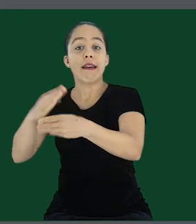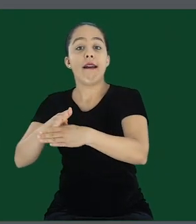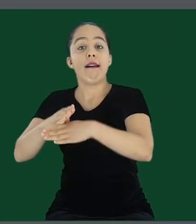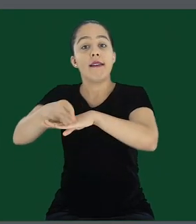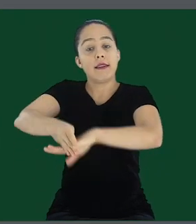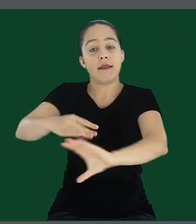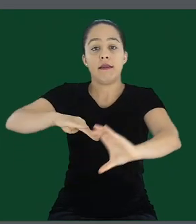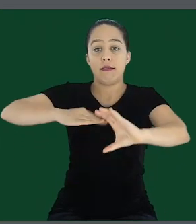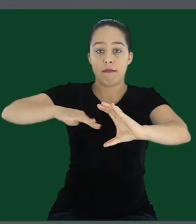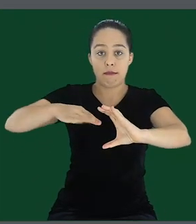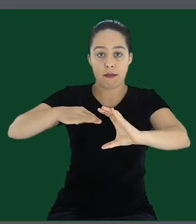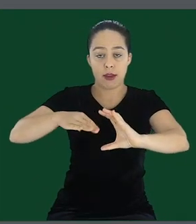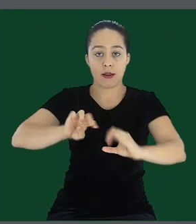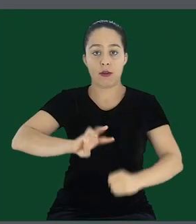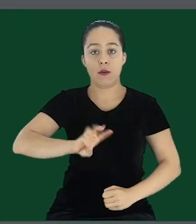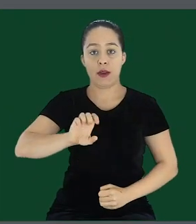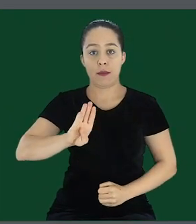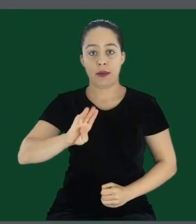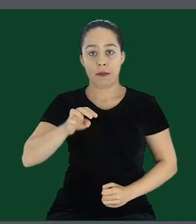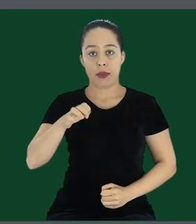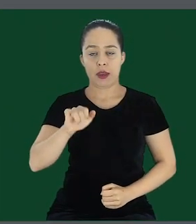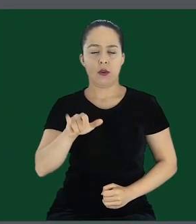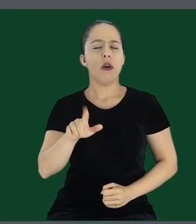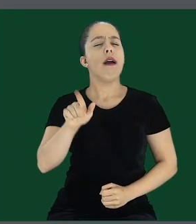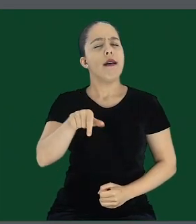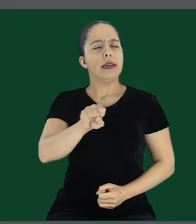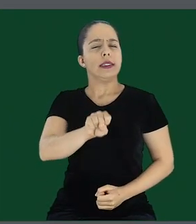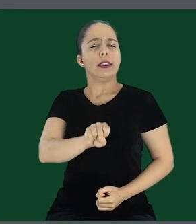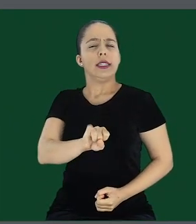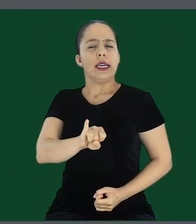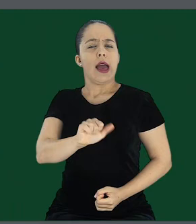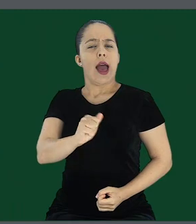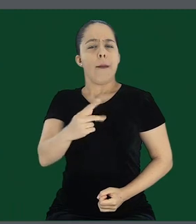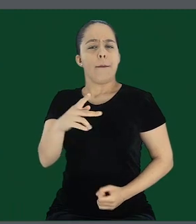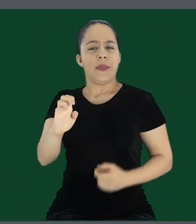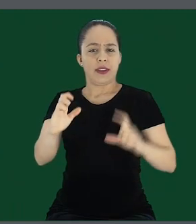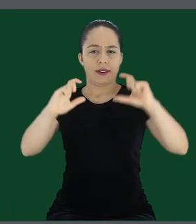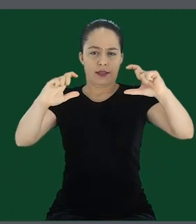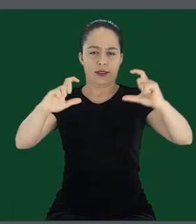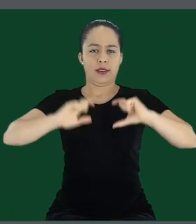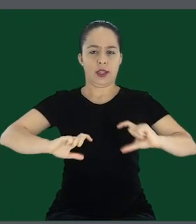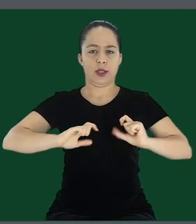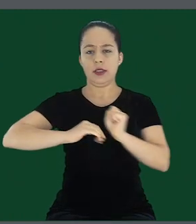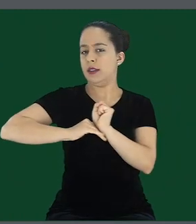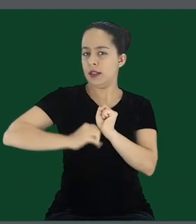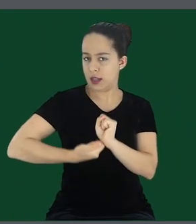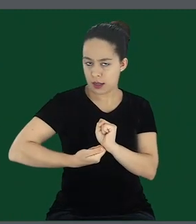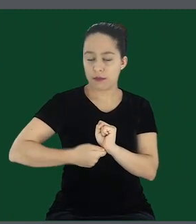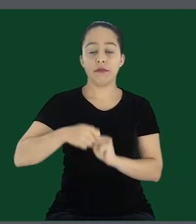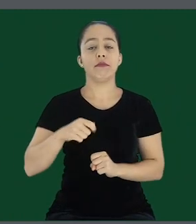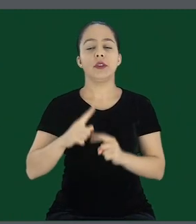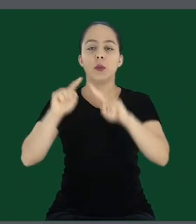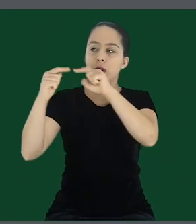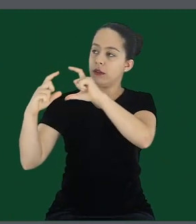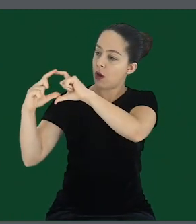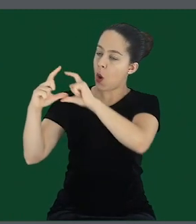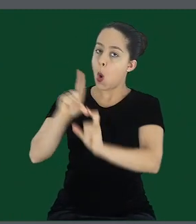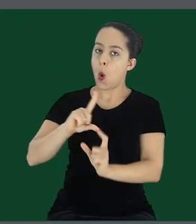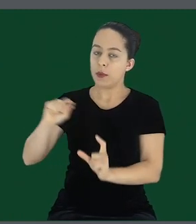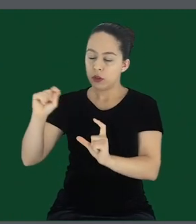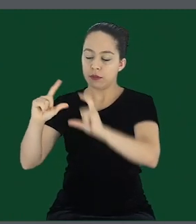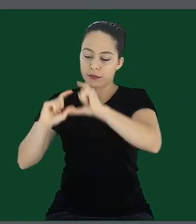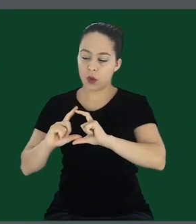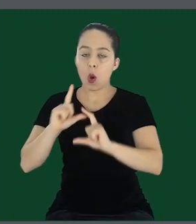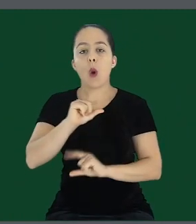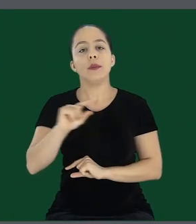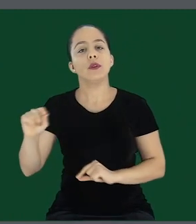Primeiro acessar o webmail, entrar lá normalmente com CIAP e senha, escolher as opções